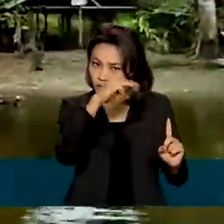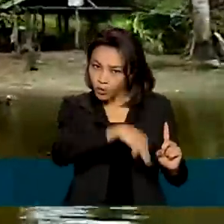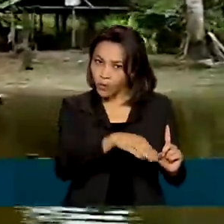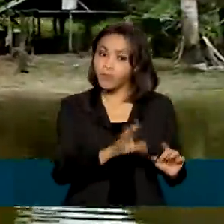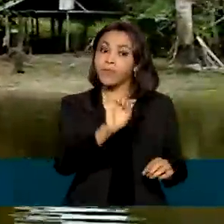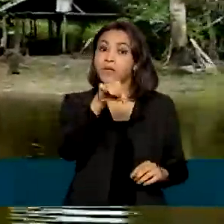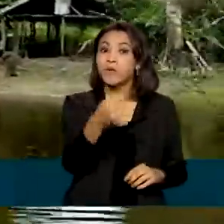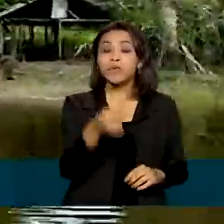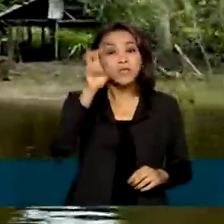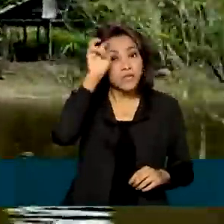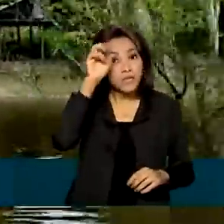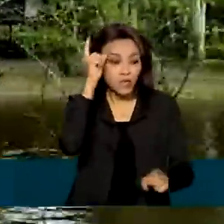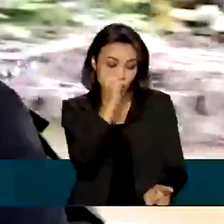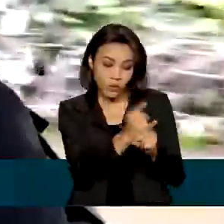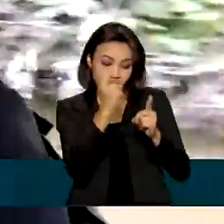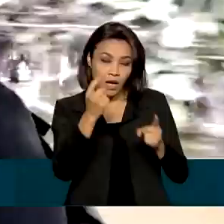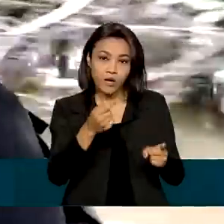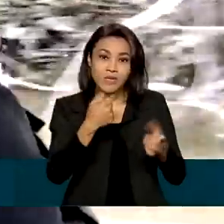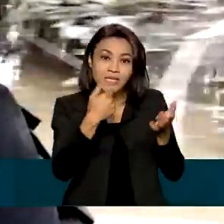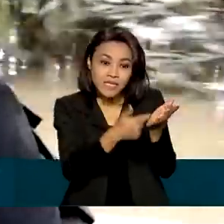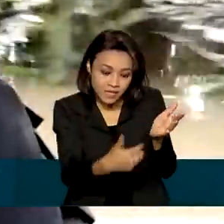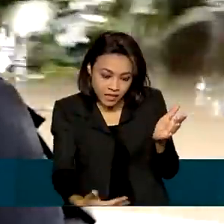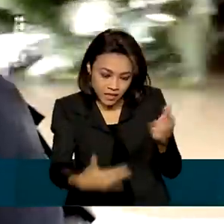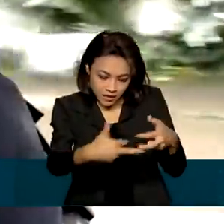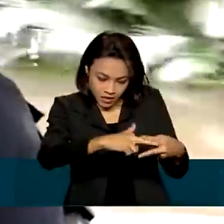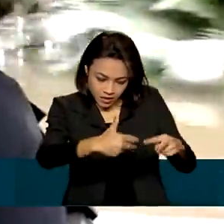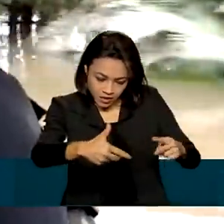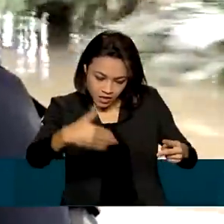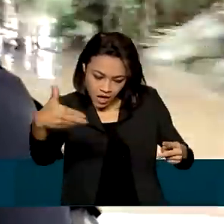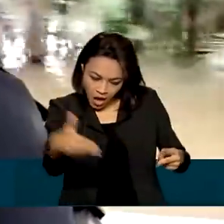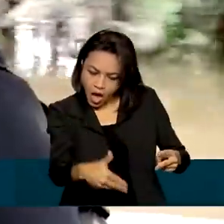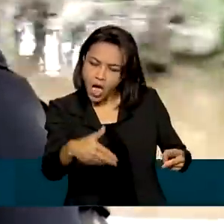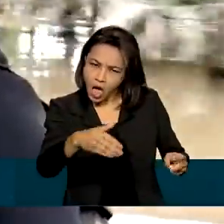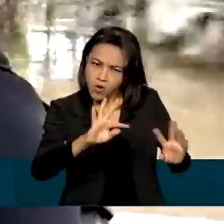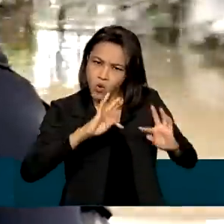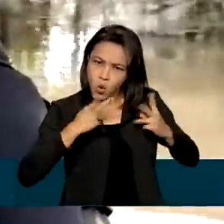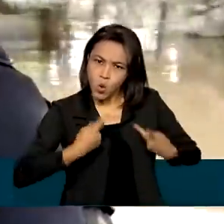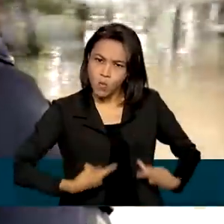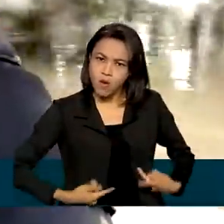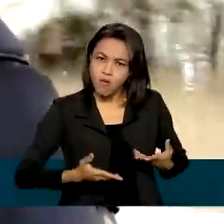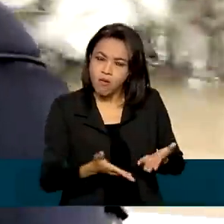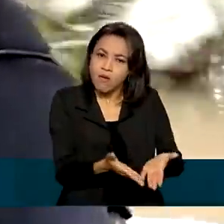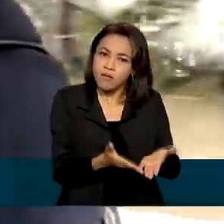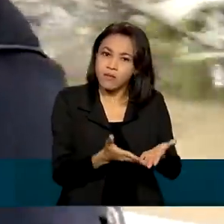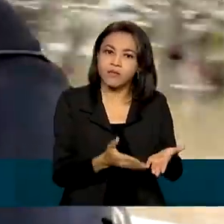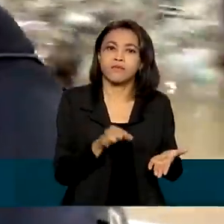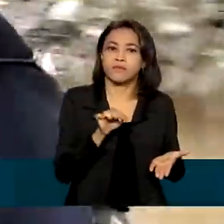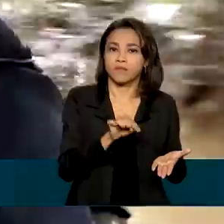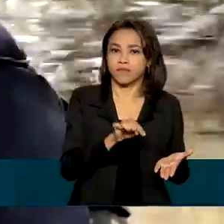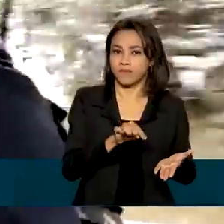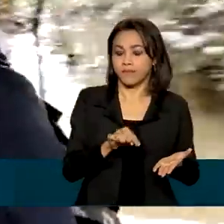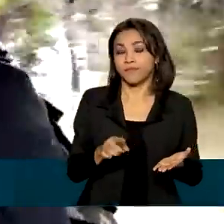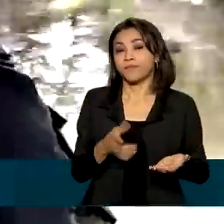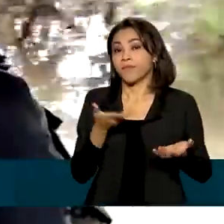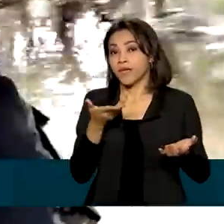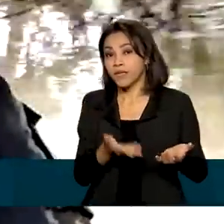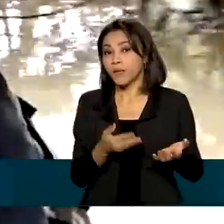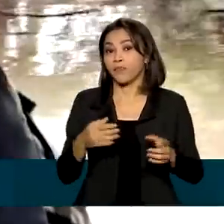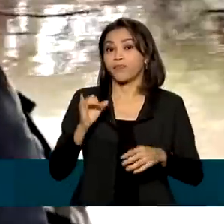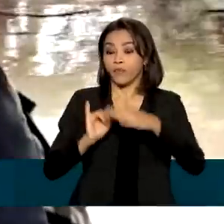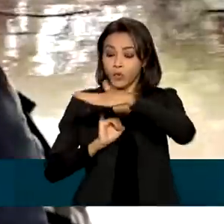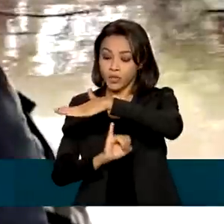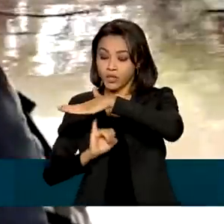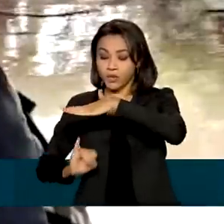vestígios de material orgânico, aparentemente humano, em uma área próxima ao porto de Atalaia do Norte. O Instituto